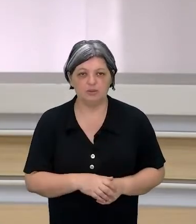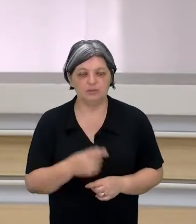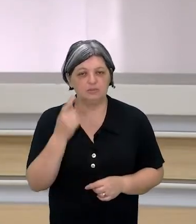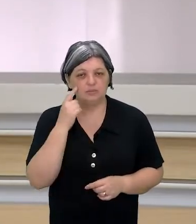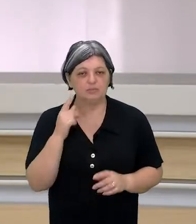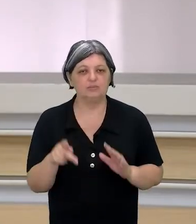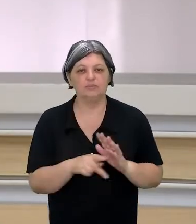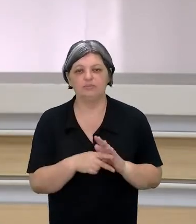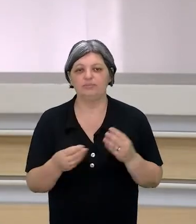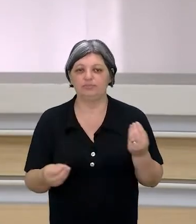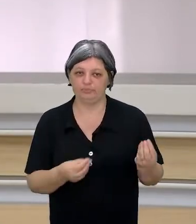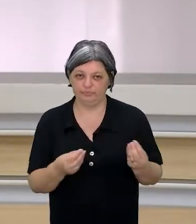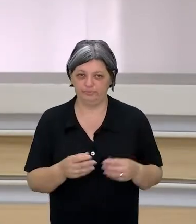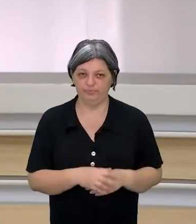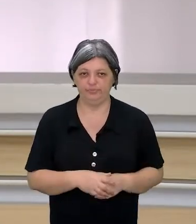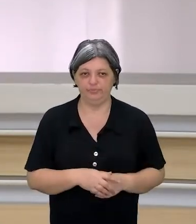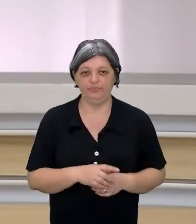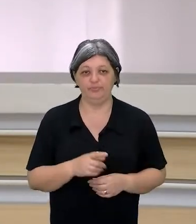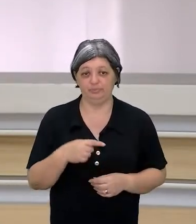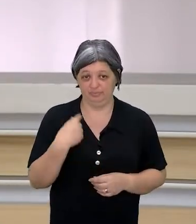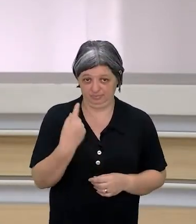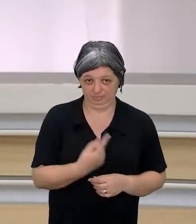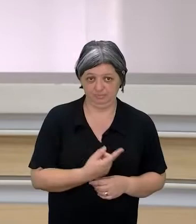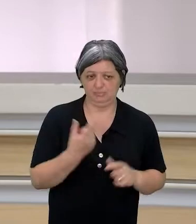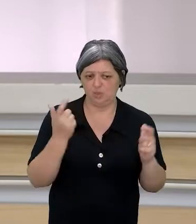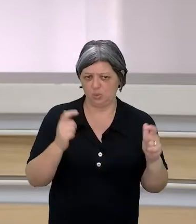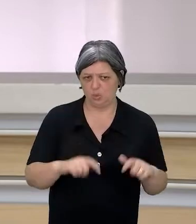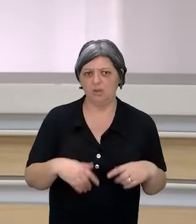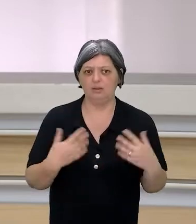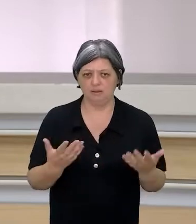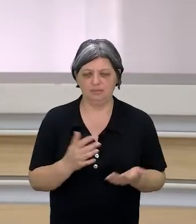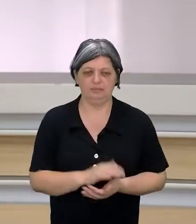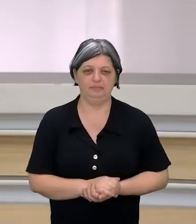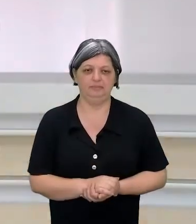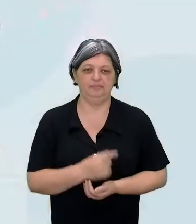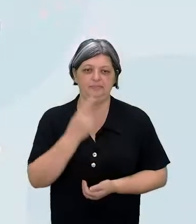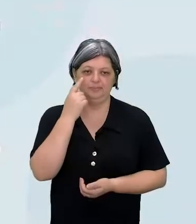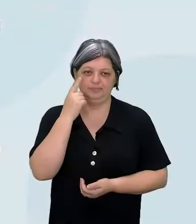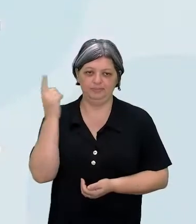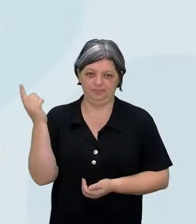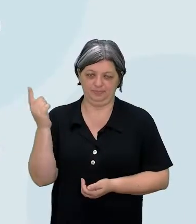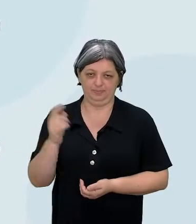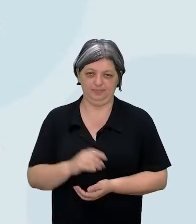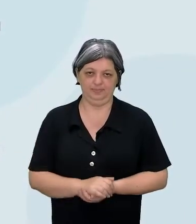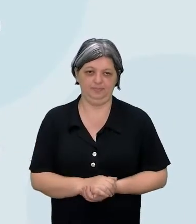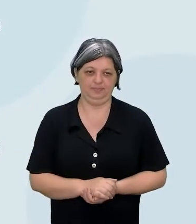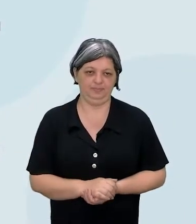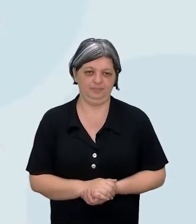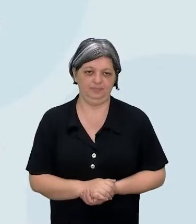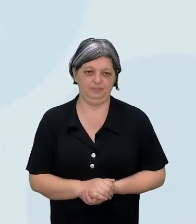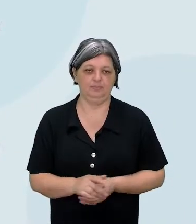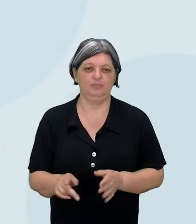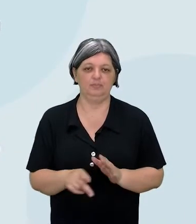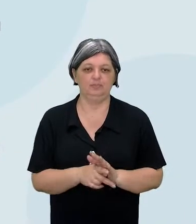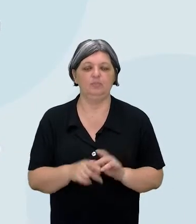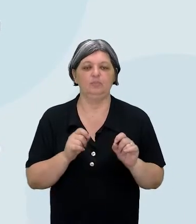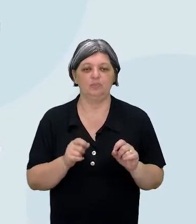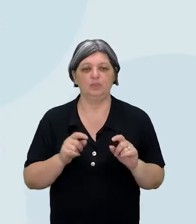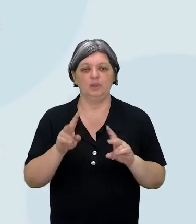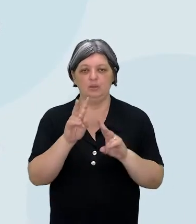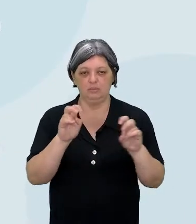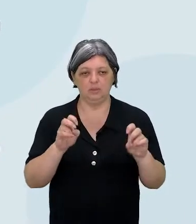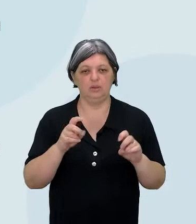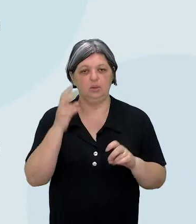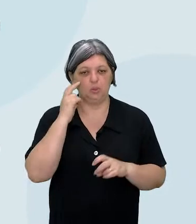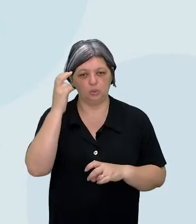shopping, que é onde estamos, quem somos nós e para onde a gente está indo. Então, vai aparecer aí na tela para vocês. O nosso aprofundamento é a cultura em